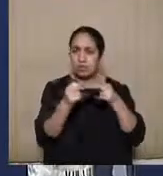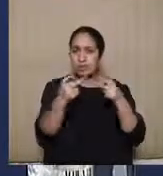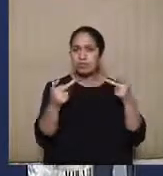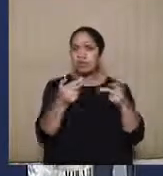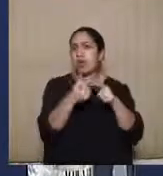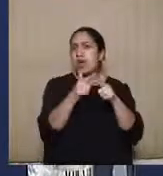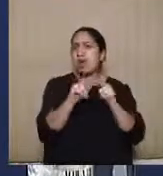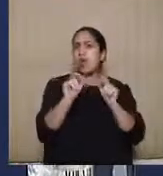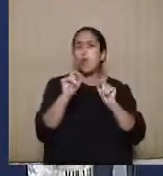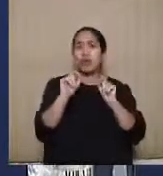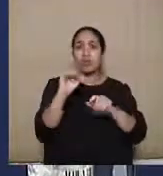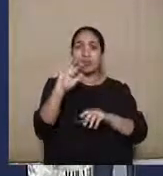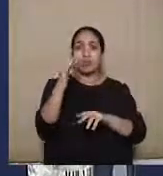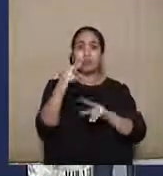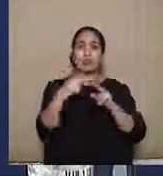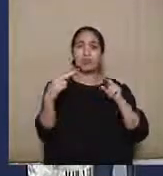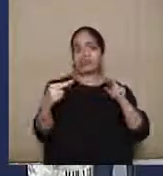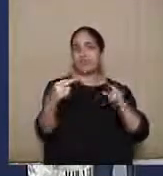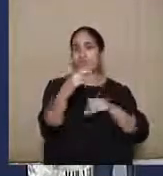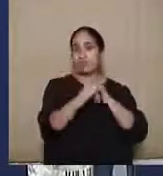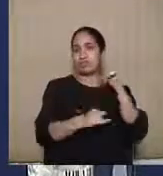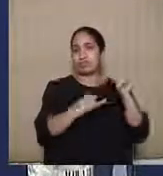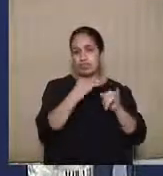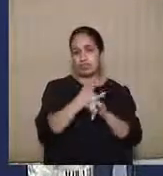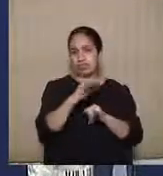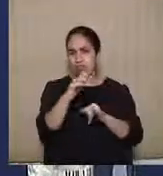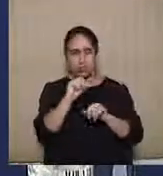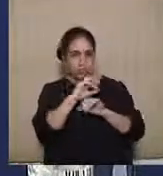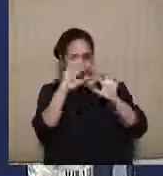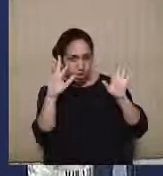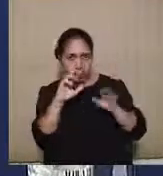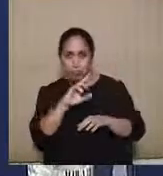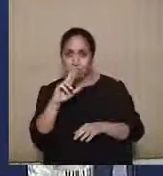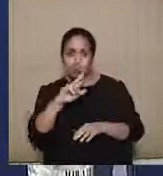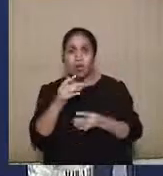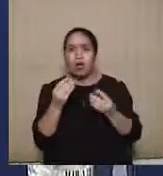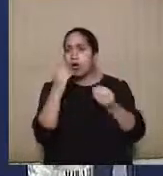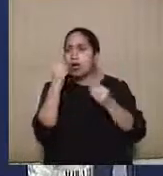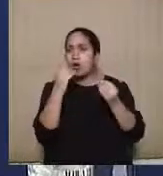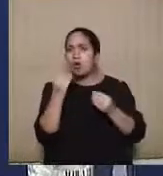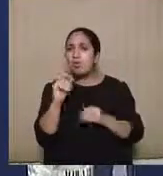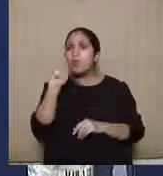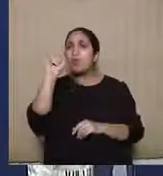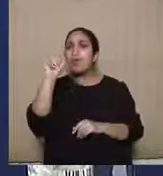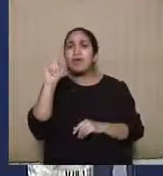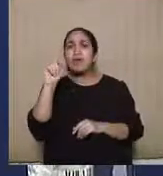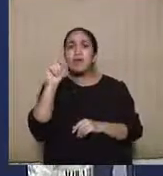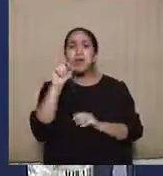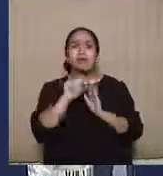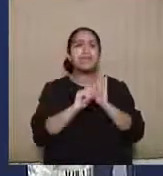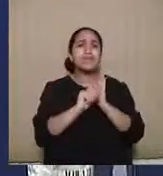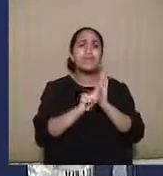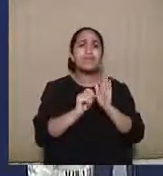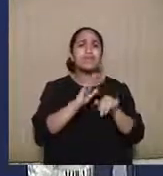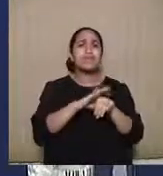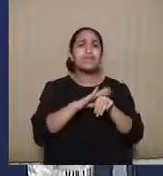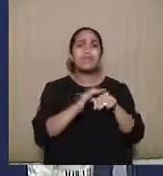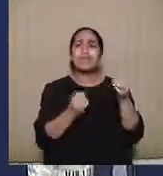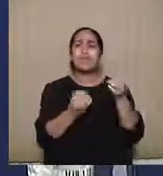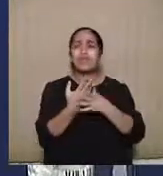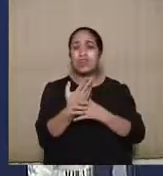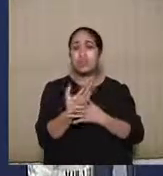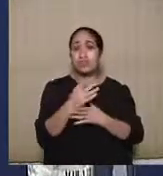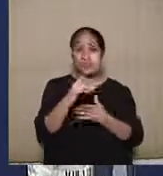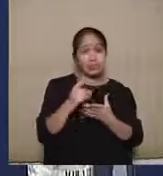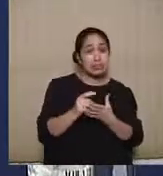ambiente virtual da internet. Nem sempre vai ser claro quem é o autor de um ilícito acontecido na rede mundial de computadores, de forma que, às vezes, vão